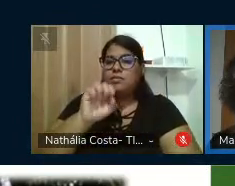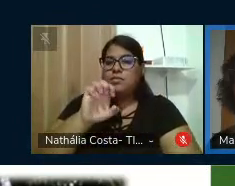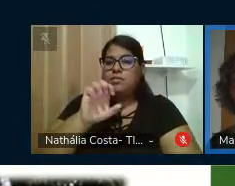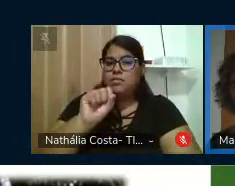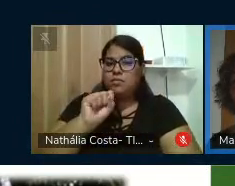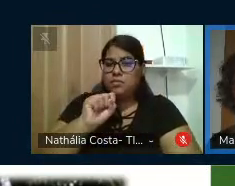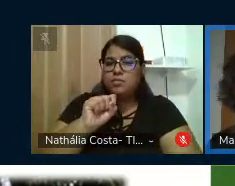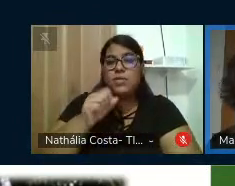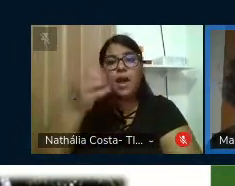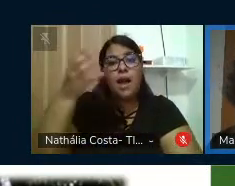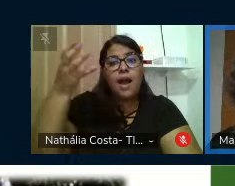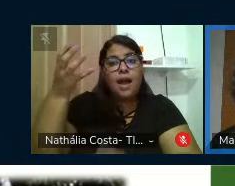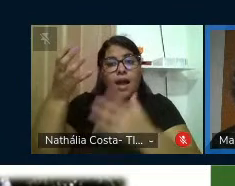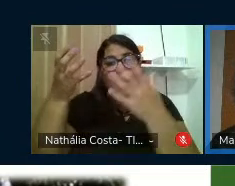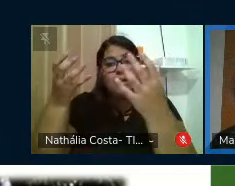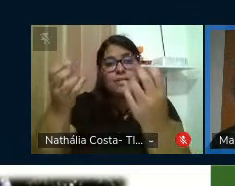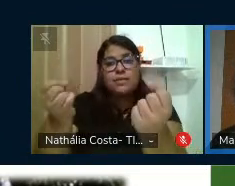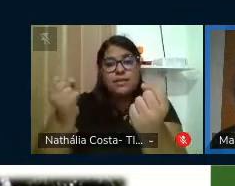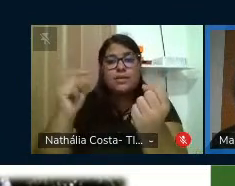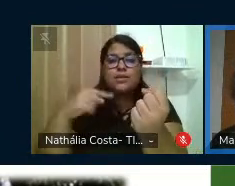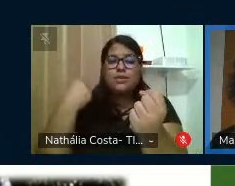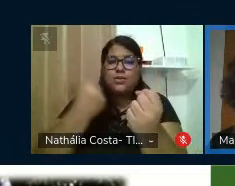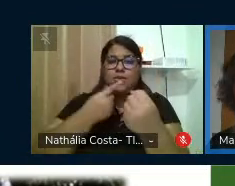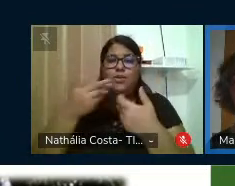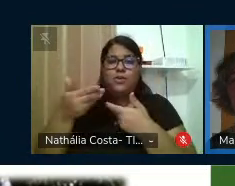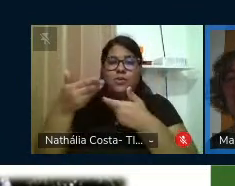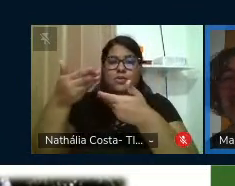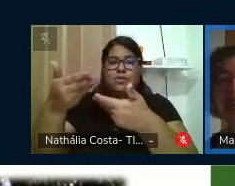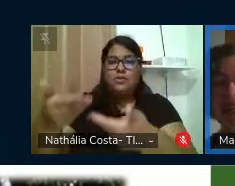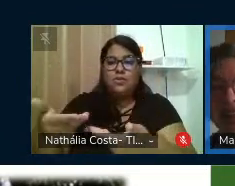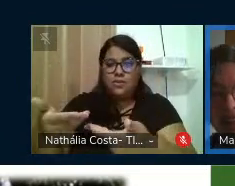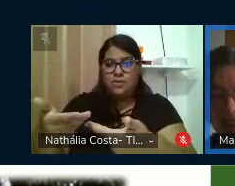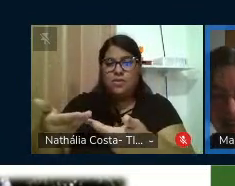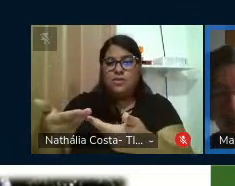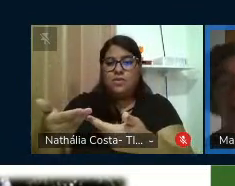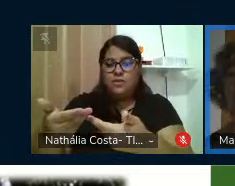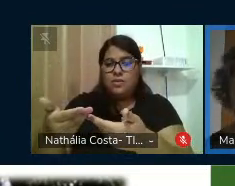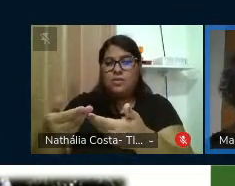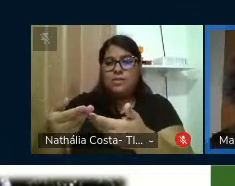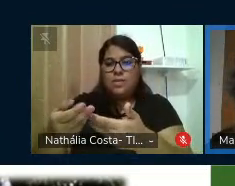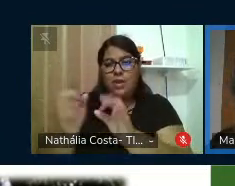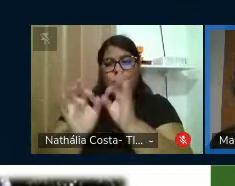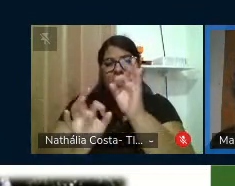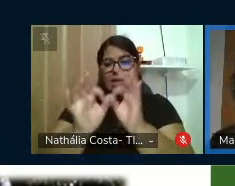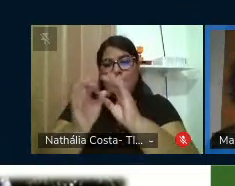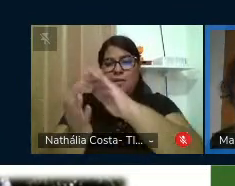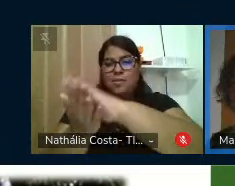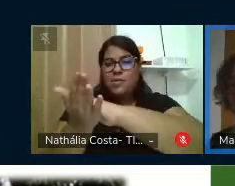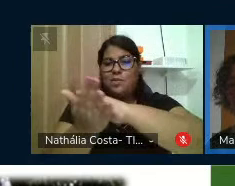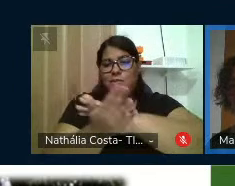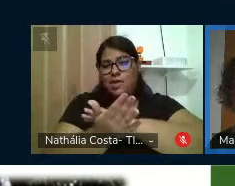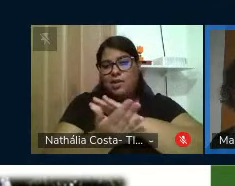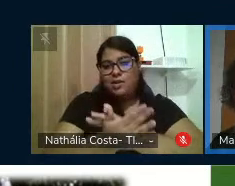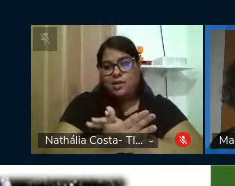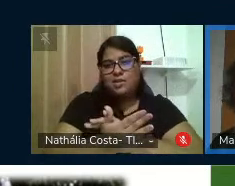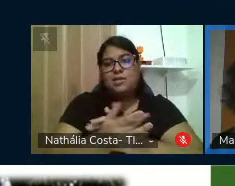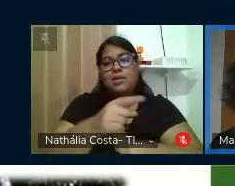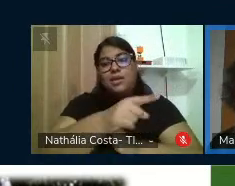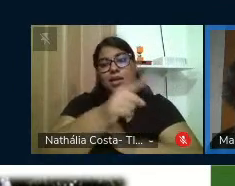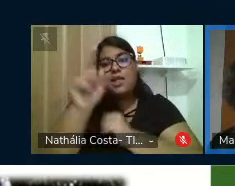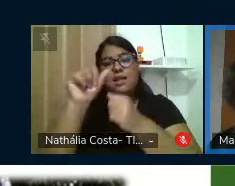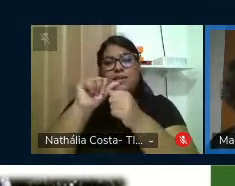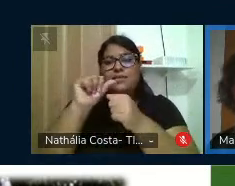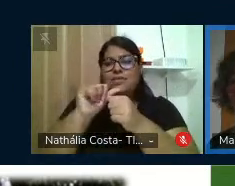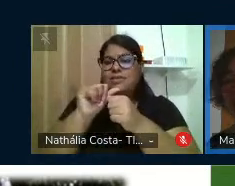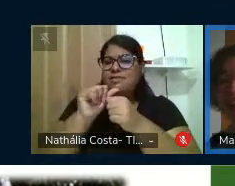que aceitaram o nosso convite para prefaciarem a publicação. E eles o fizeram